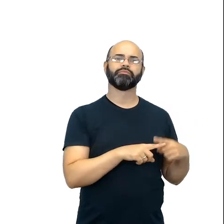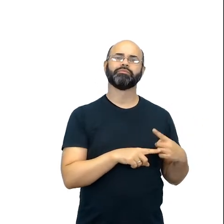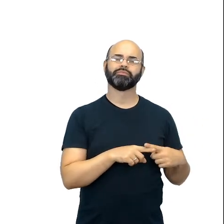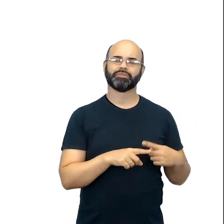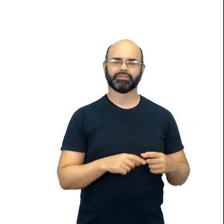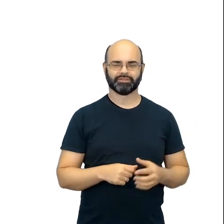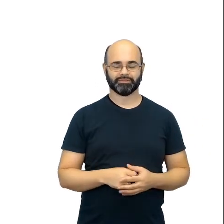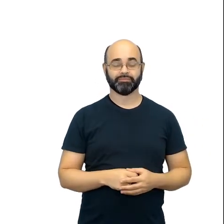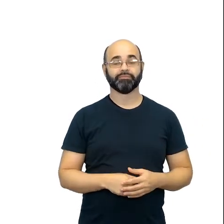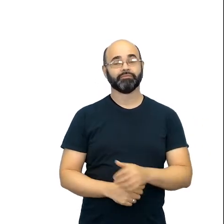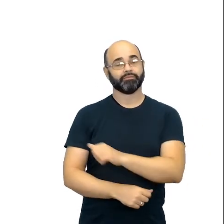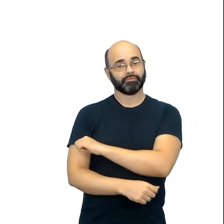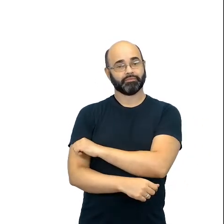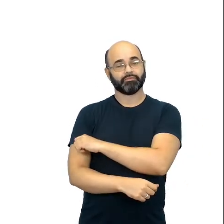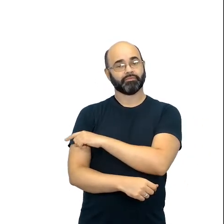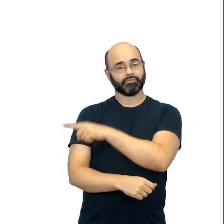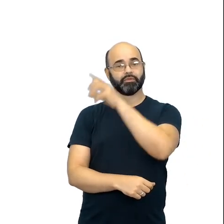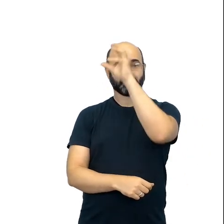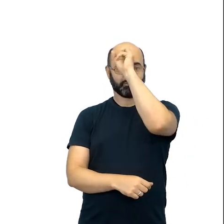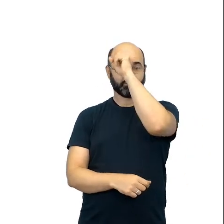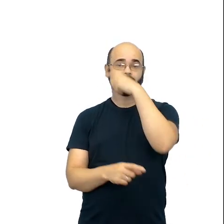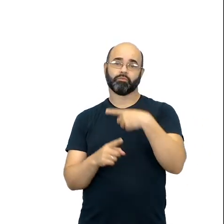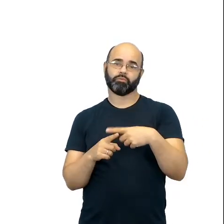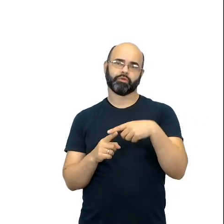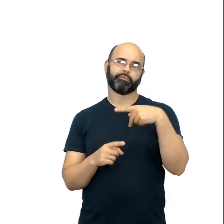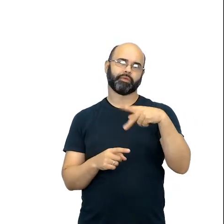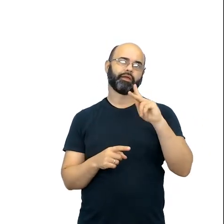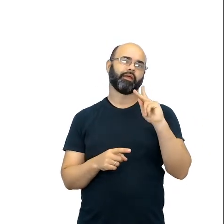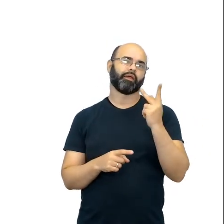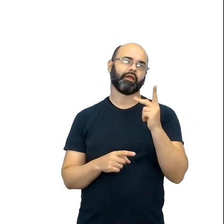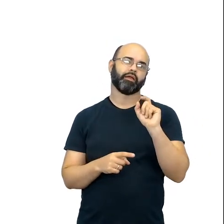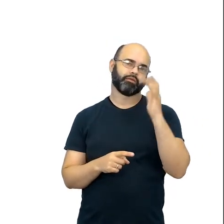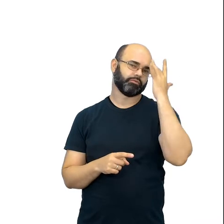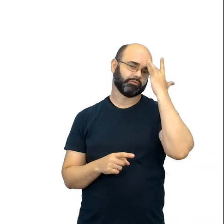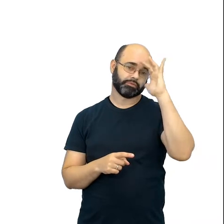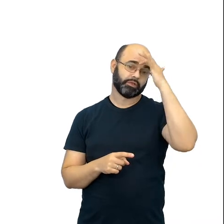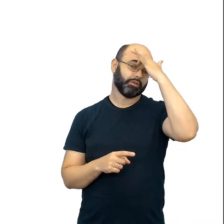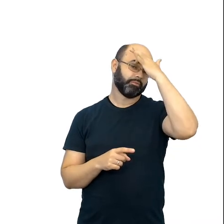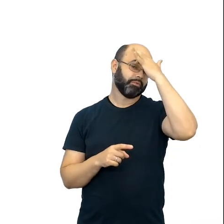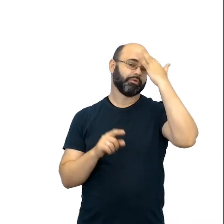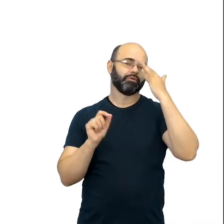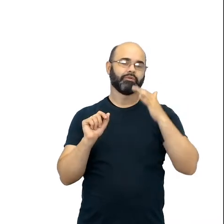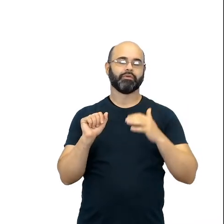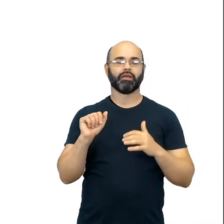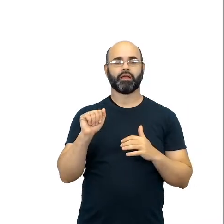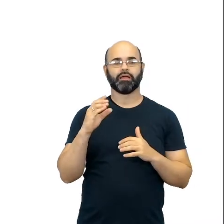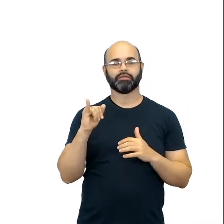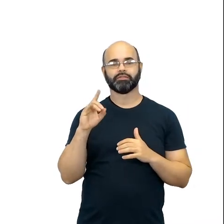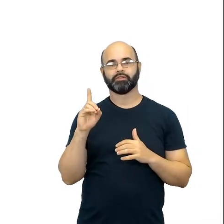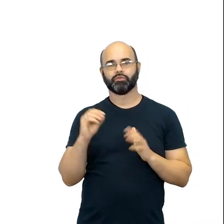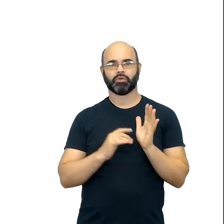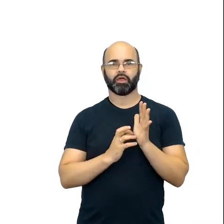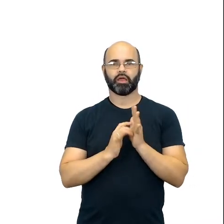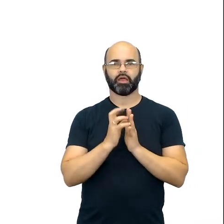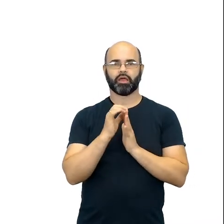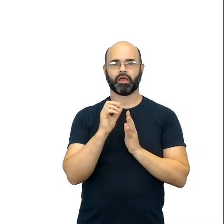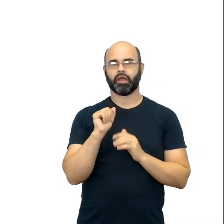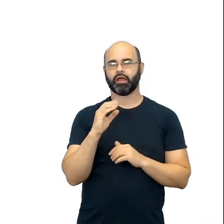aluno vai entender porque a cor vai e volta. Ele ainda não sabe o que é pH, ele não sabe o é indicador, ele não sabe o é ácido, ele não sabe o que é base.